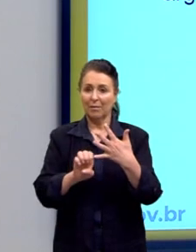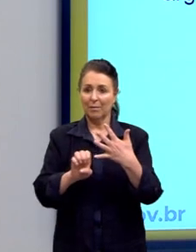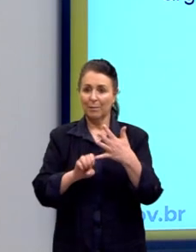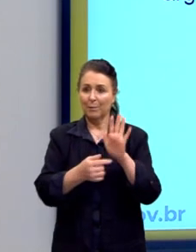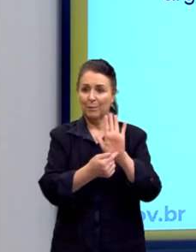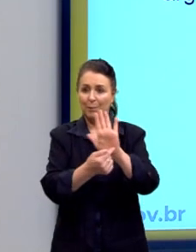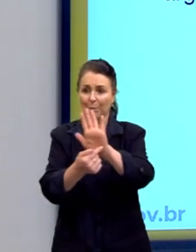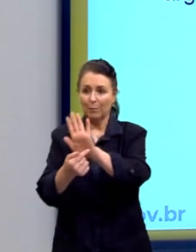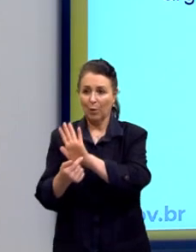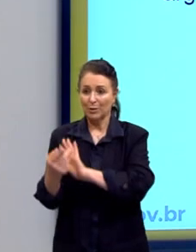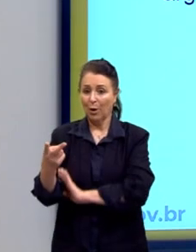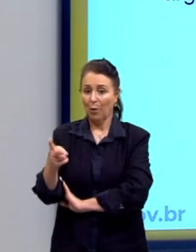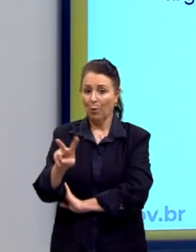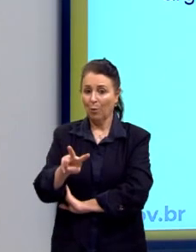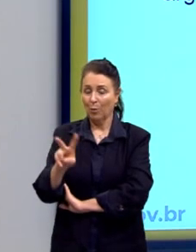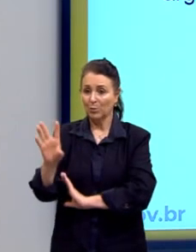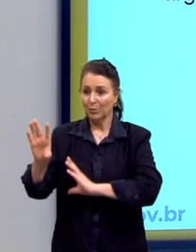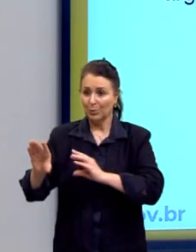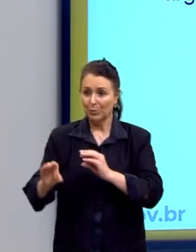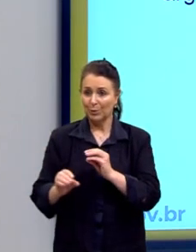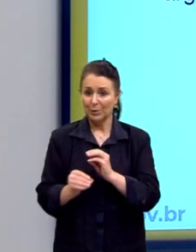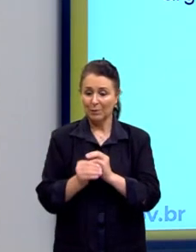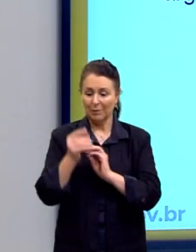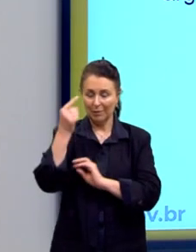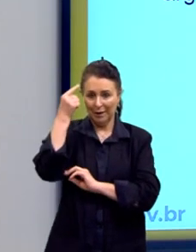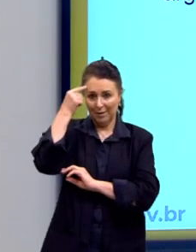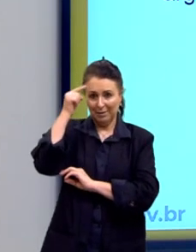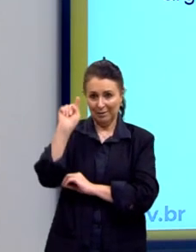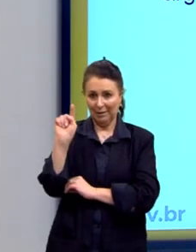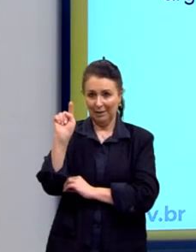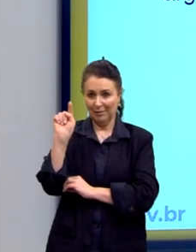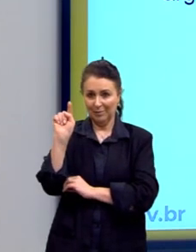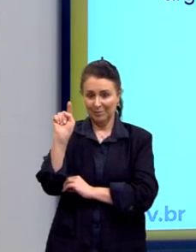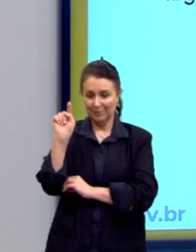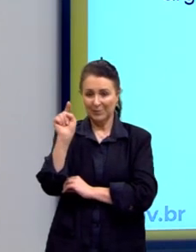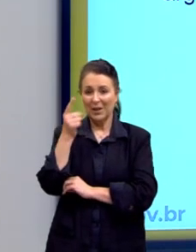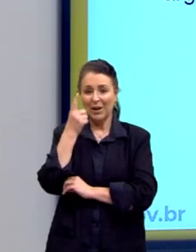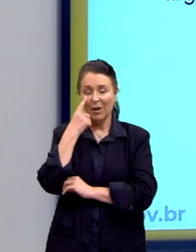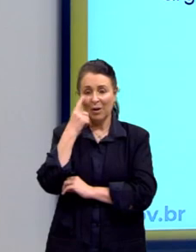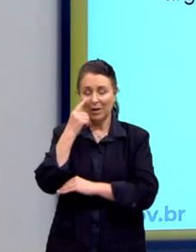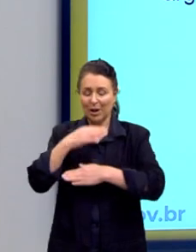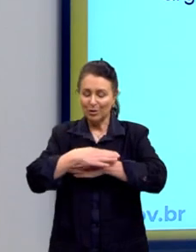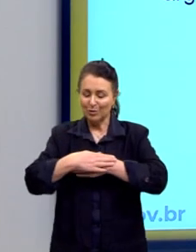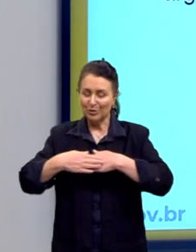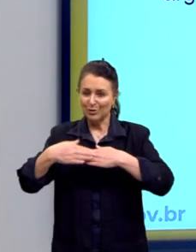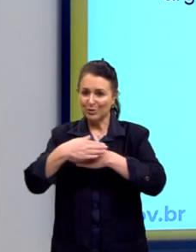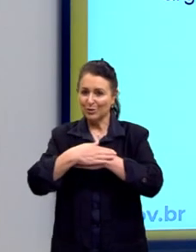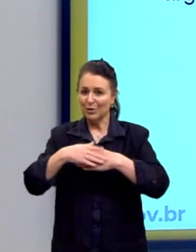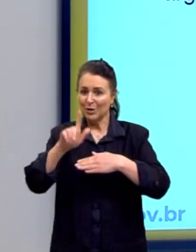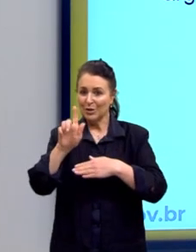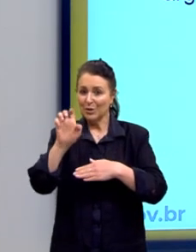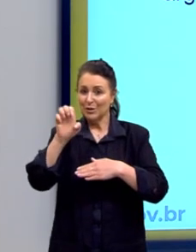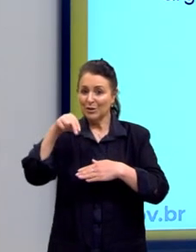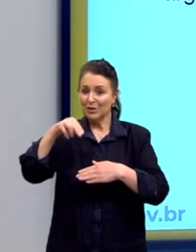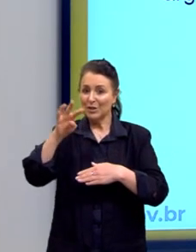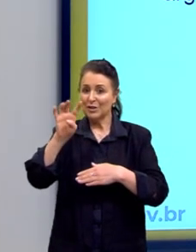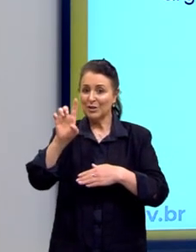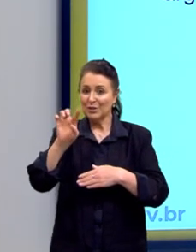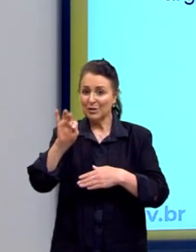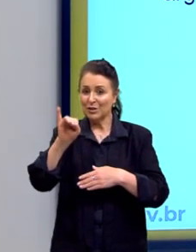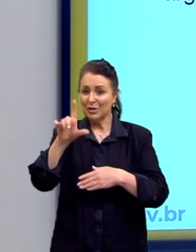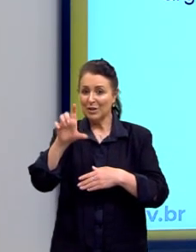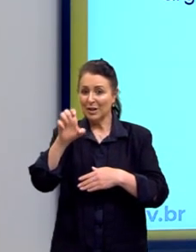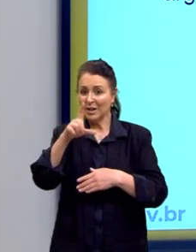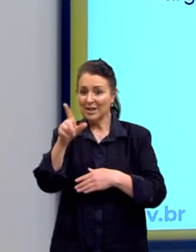mostra oposição e acrescenta ideias. Veja só. A gentileza é algo difícil de ser ensinado